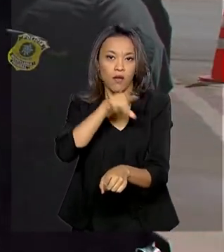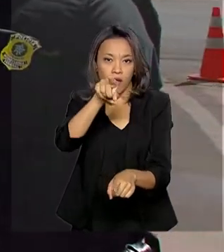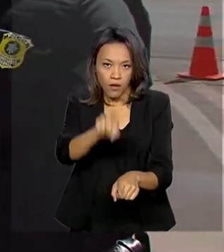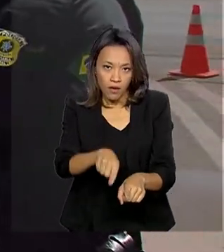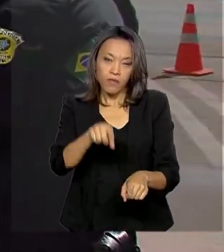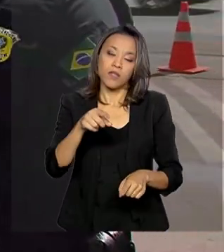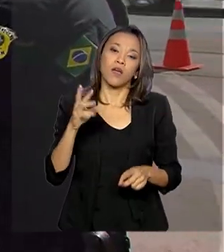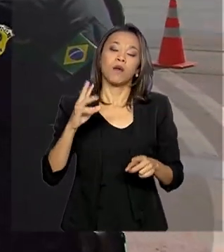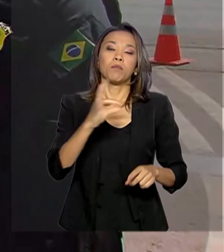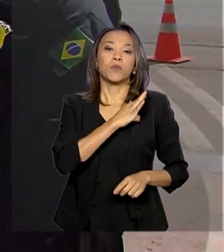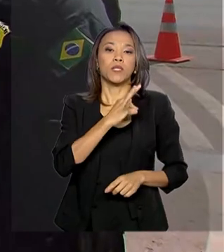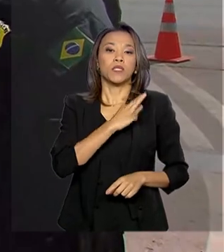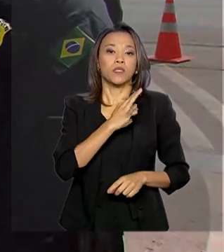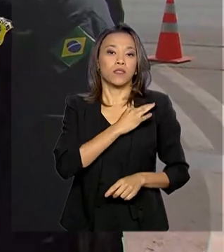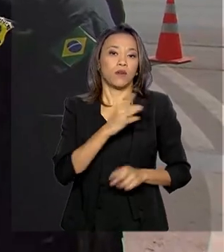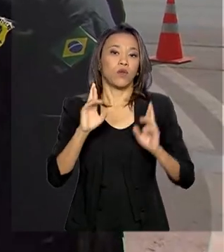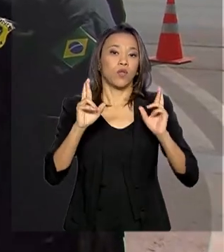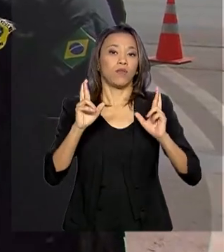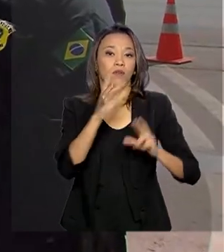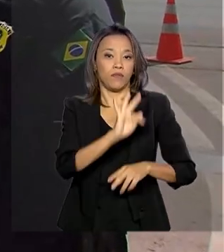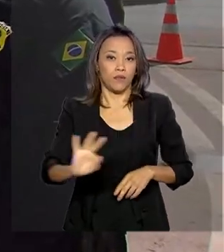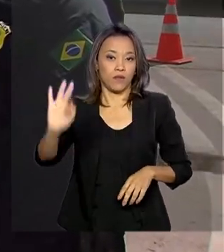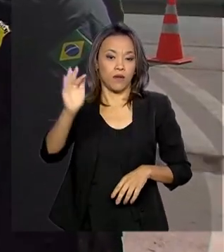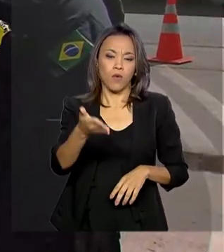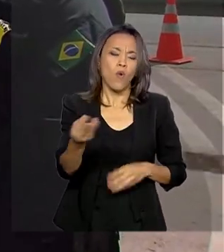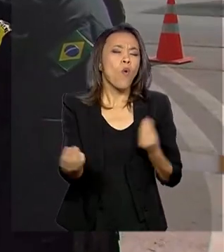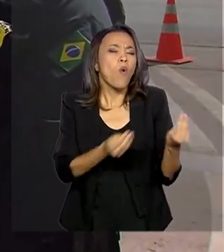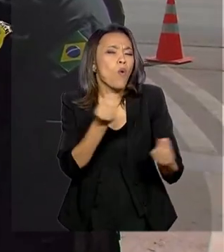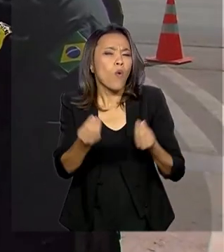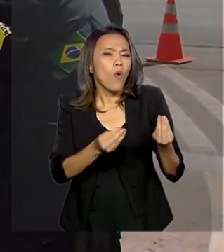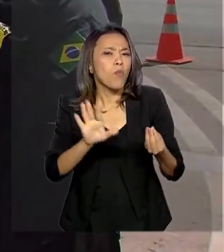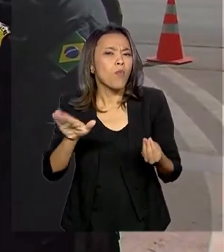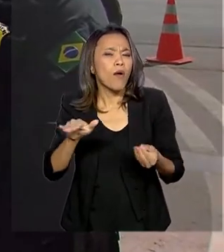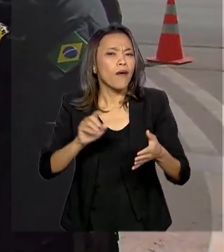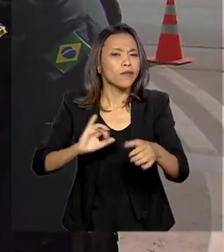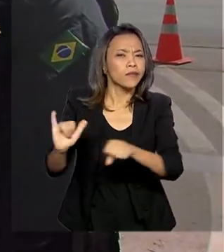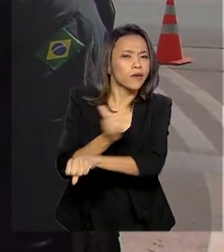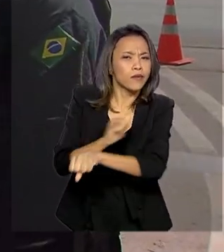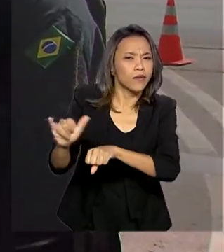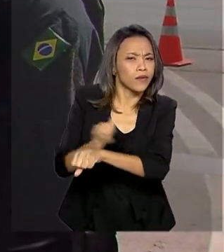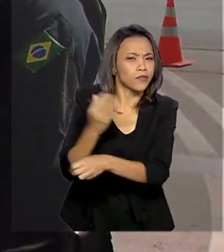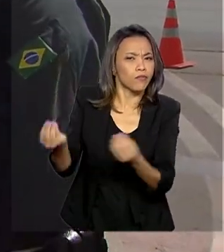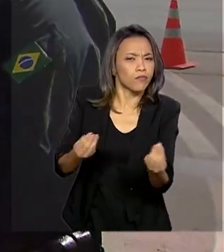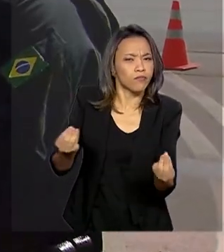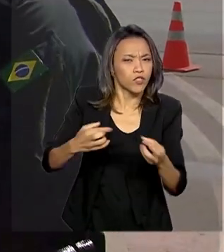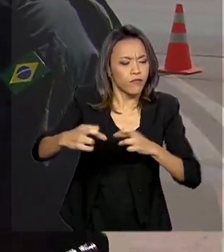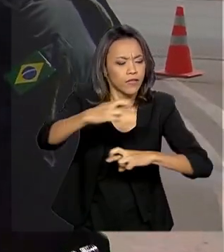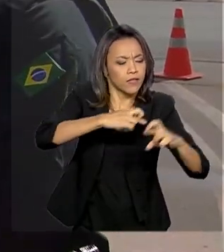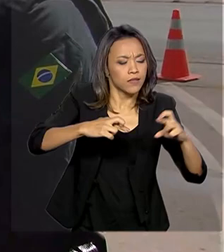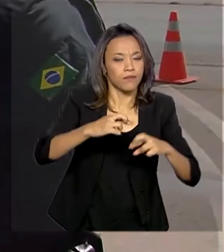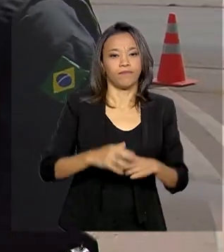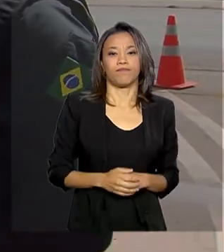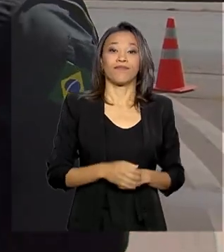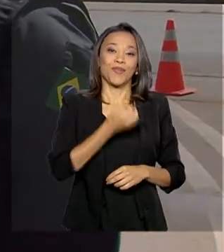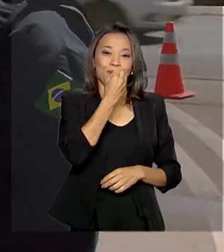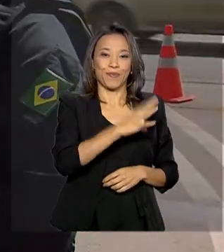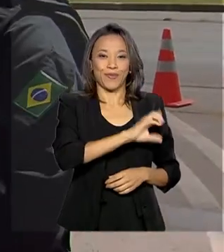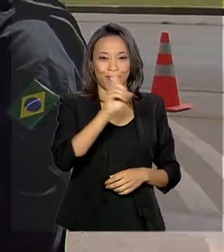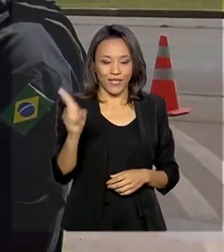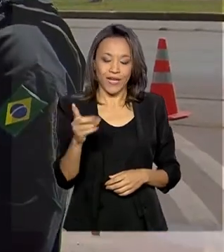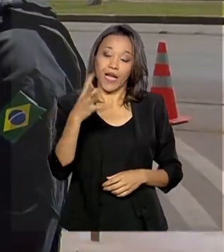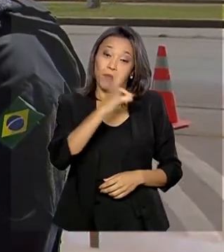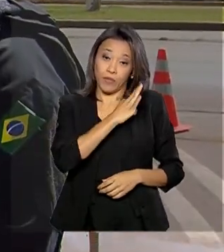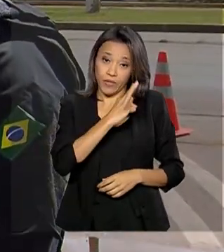Polícia Rodoviária Federal. André, qual será a estratégia de fiscalização da PRF nesse carnaval? Bom dia. A Polícia Rodoviária